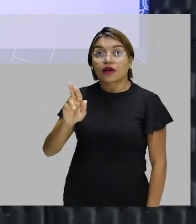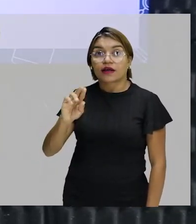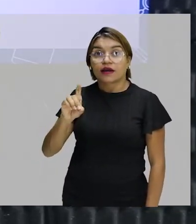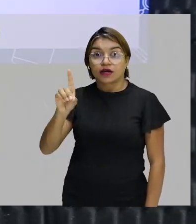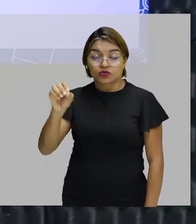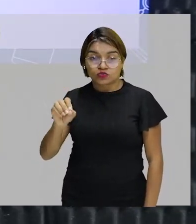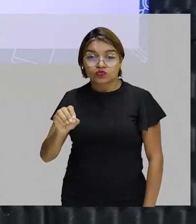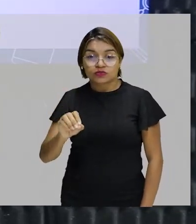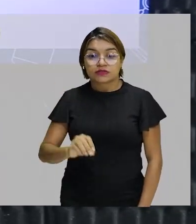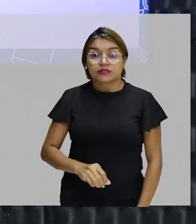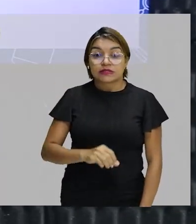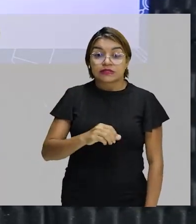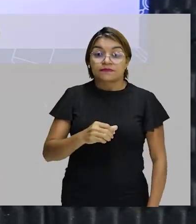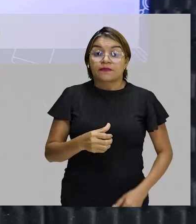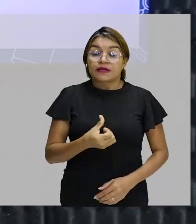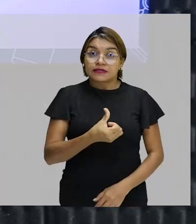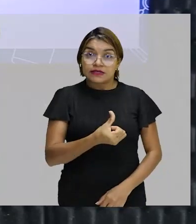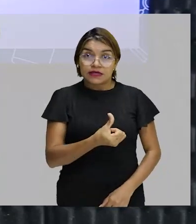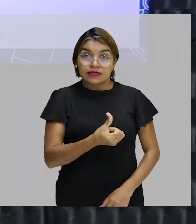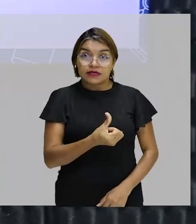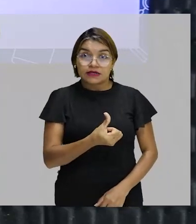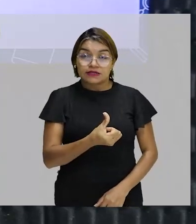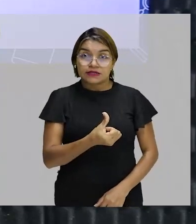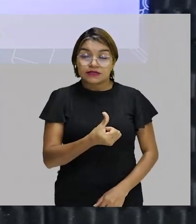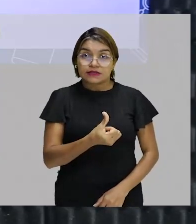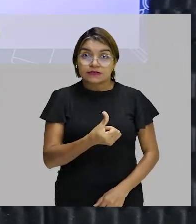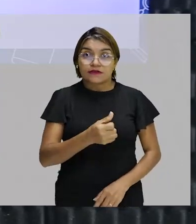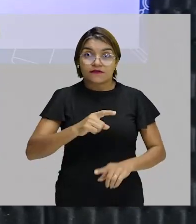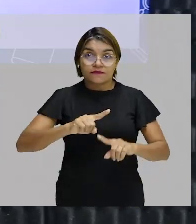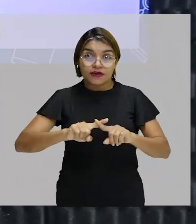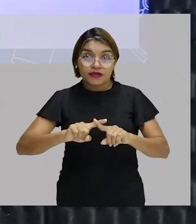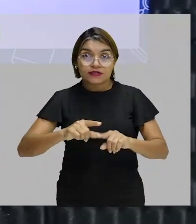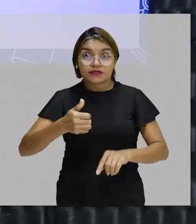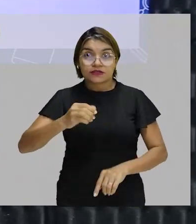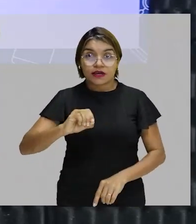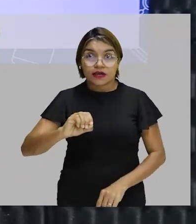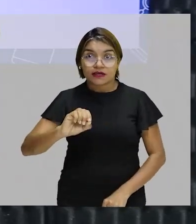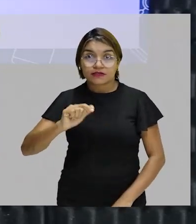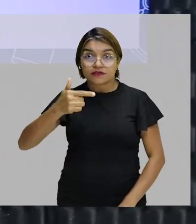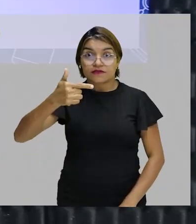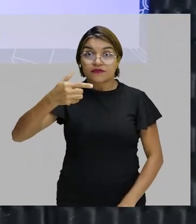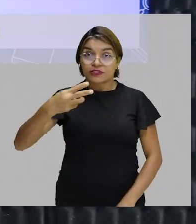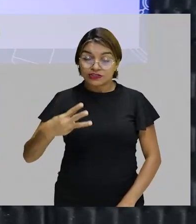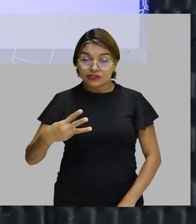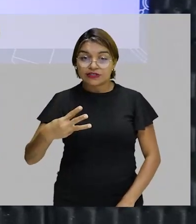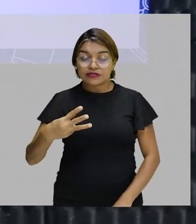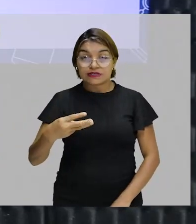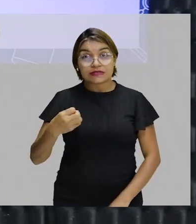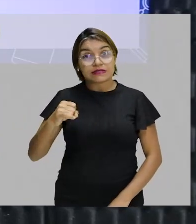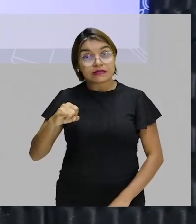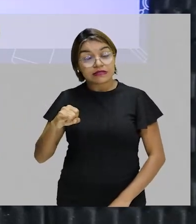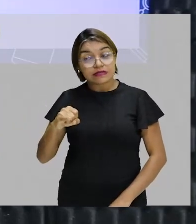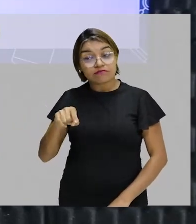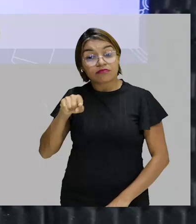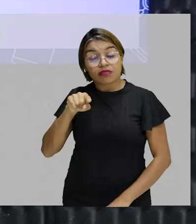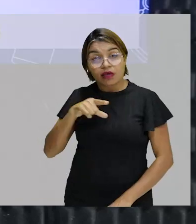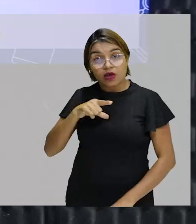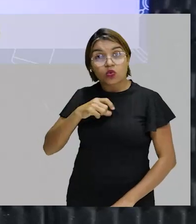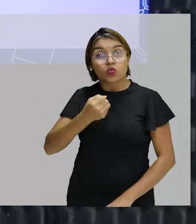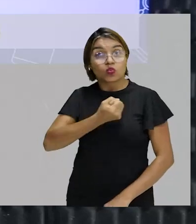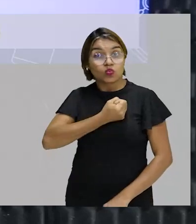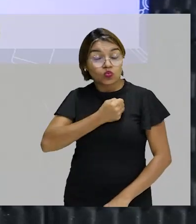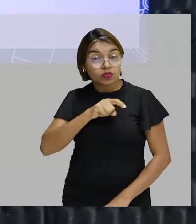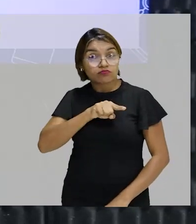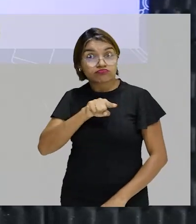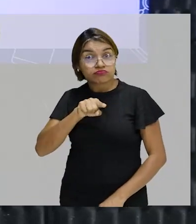vezes 10 elevado a 23. Tudo bem? Bom, se eu tenho essa quantidade, eu vou ter a massa molar. Qual é a